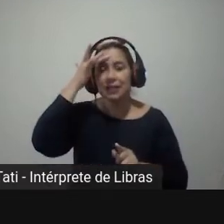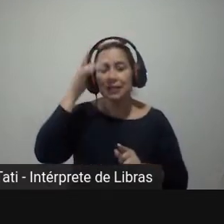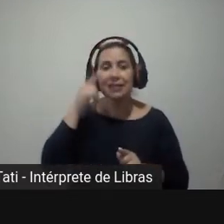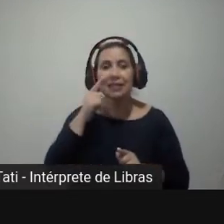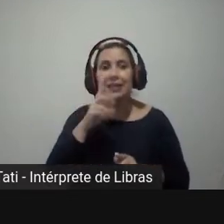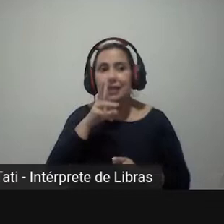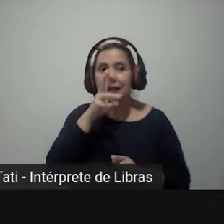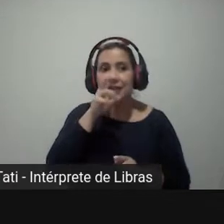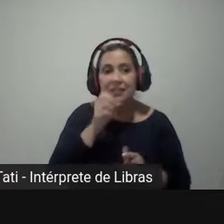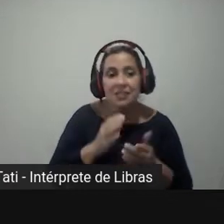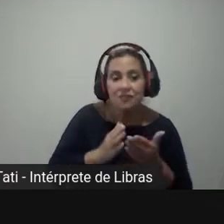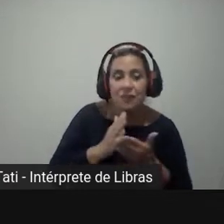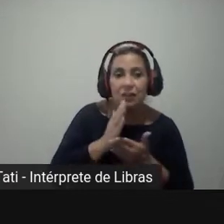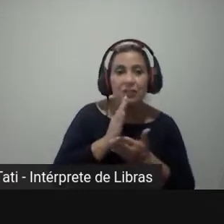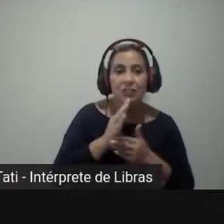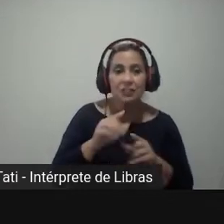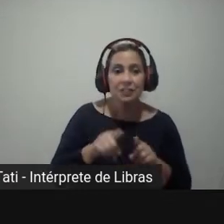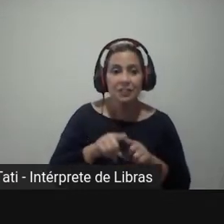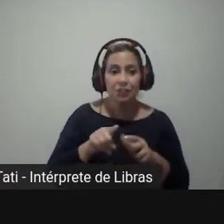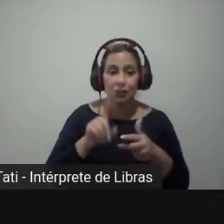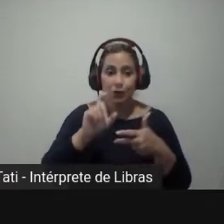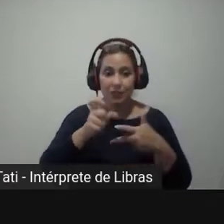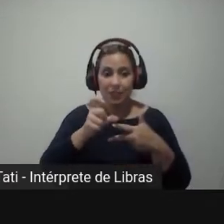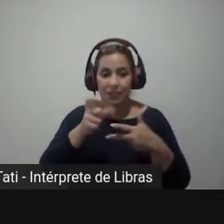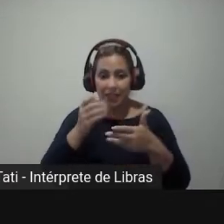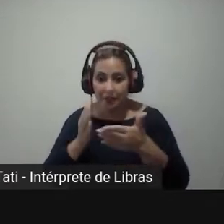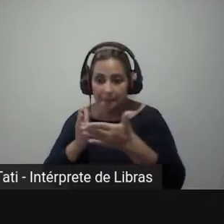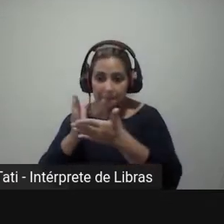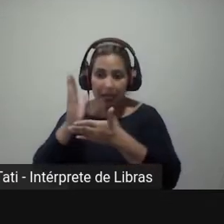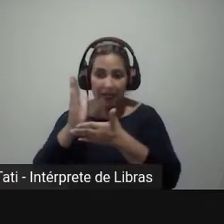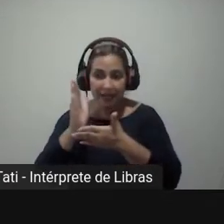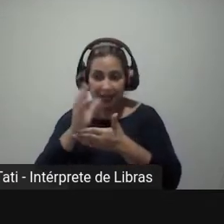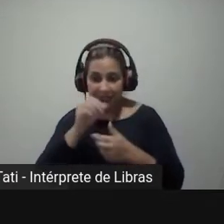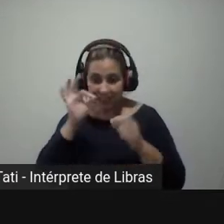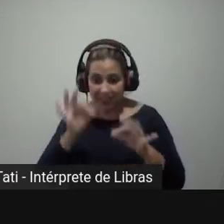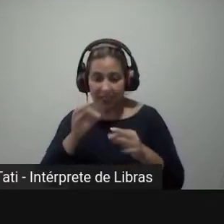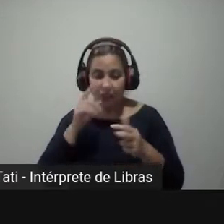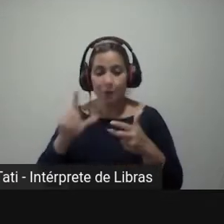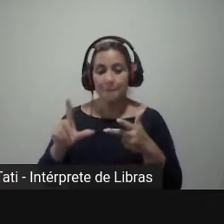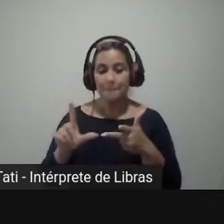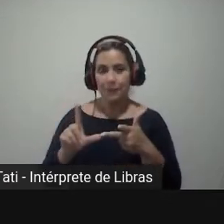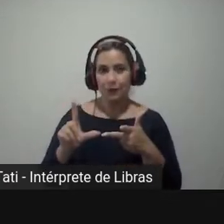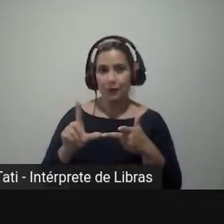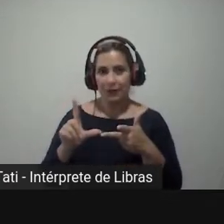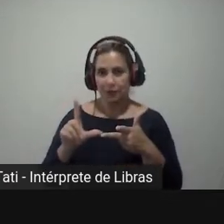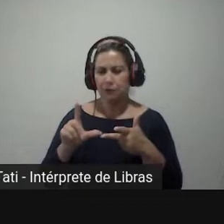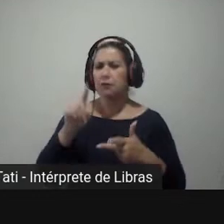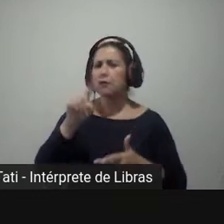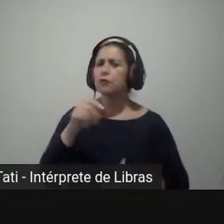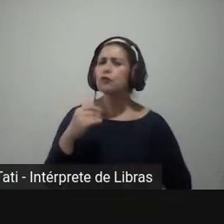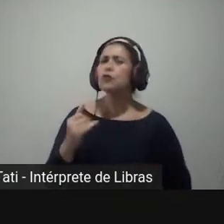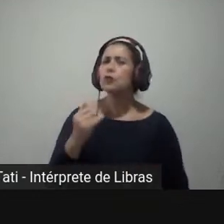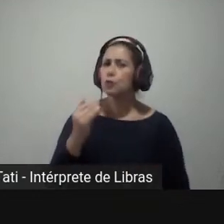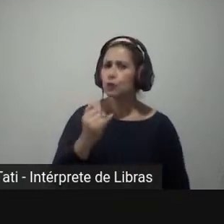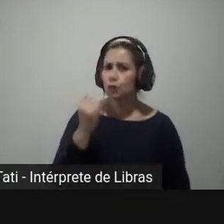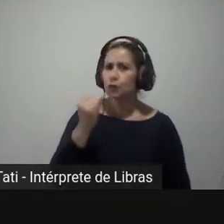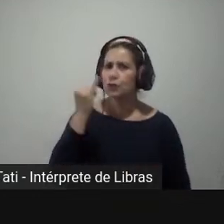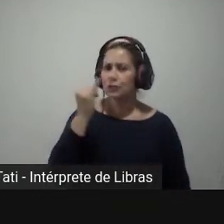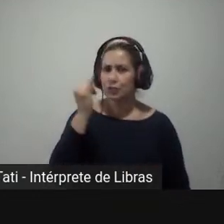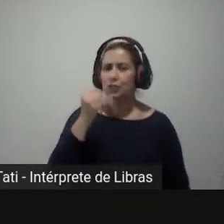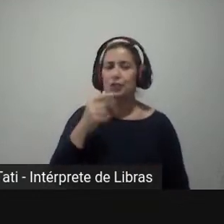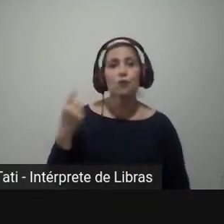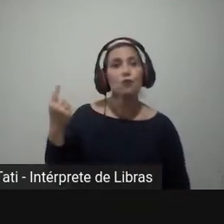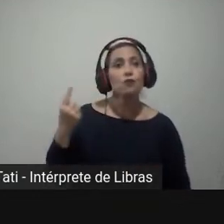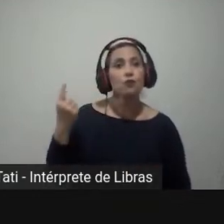tinha na votação para o legislativo. O trabalho de Bean foi muito importante, é o primeiro trabalho